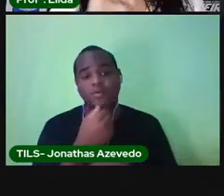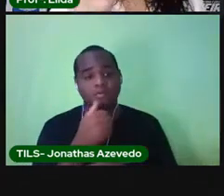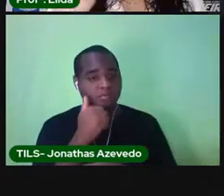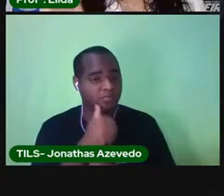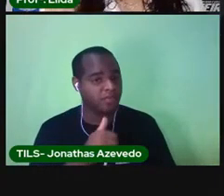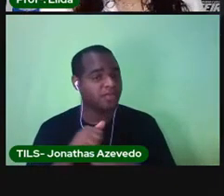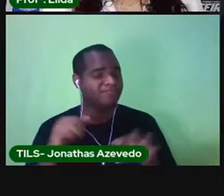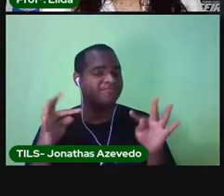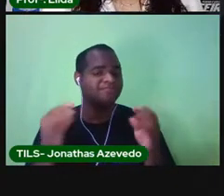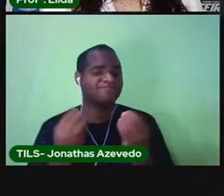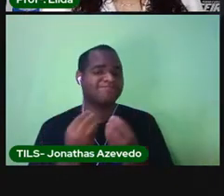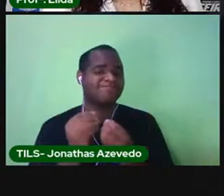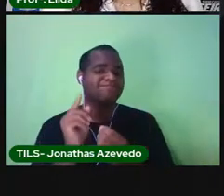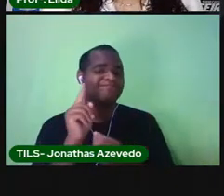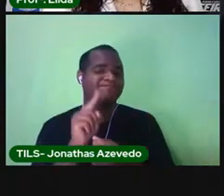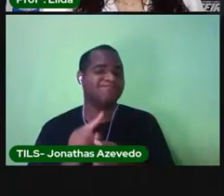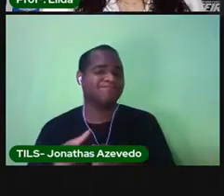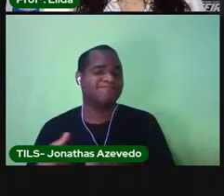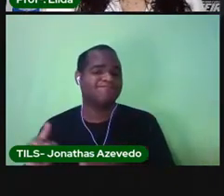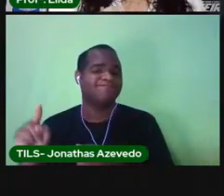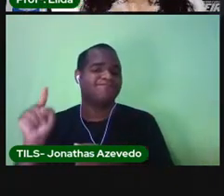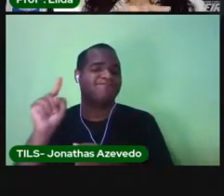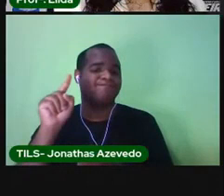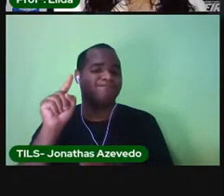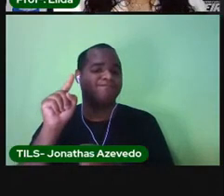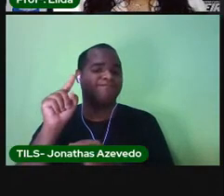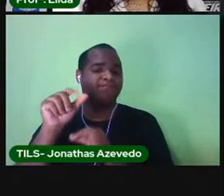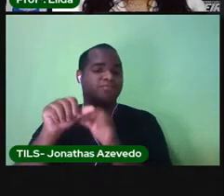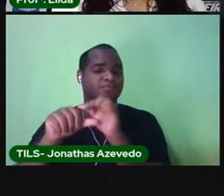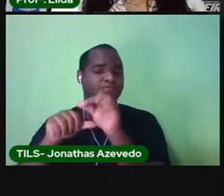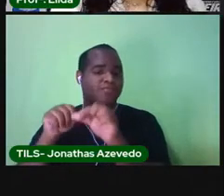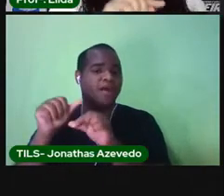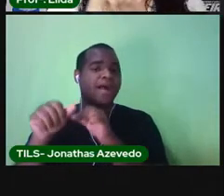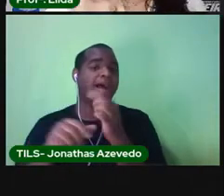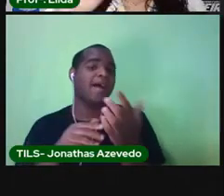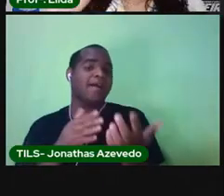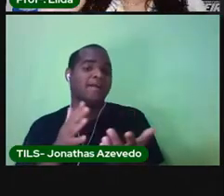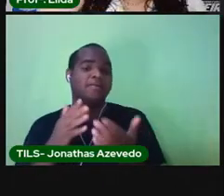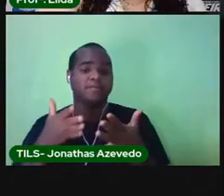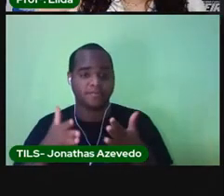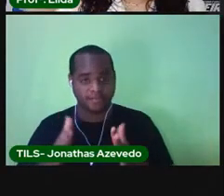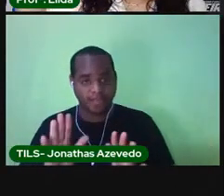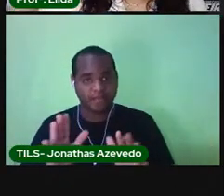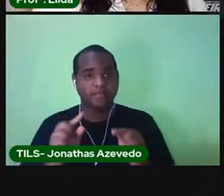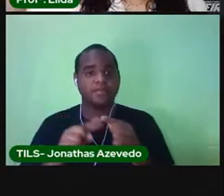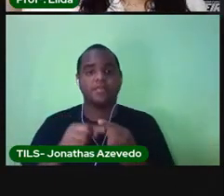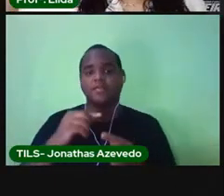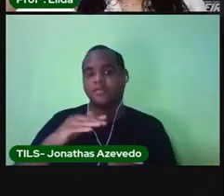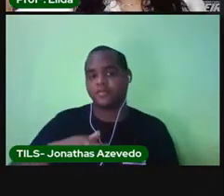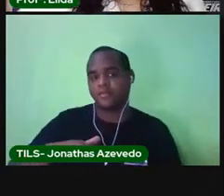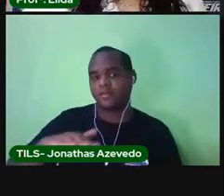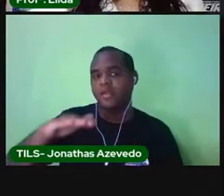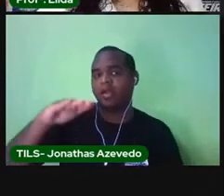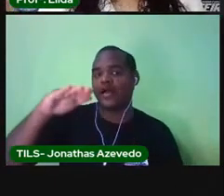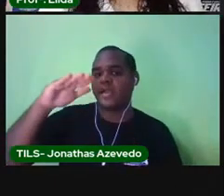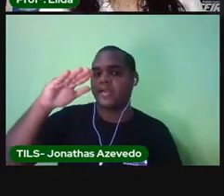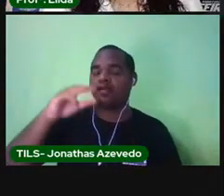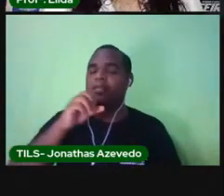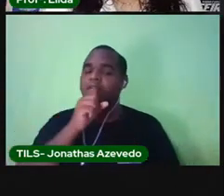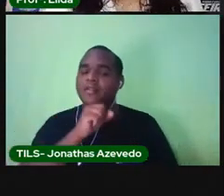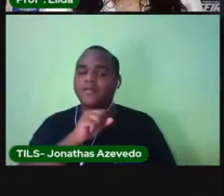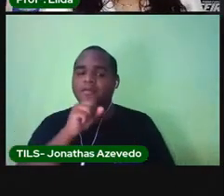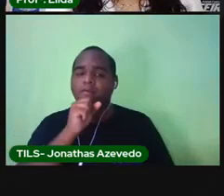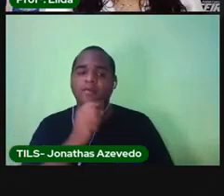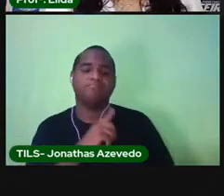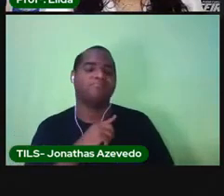temos esse ciclo da vida. A gente nasce, cresce, a gente envelhece